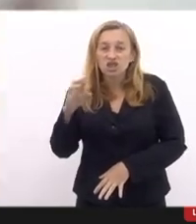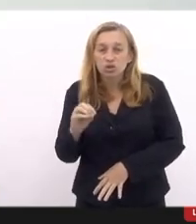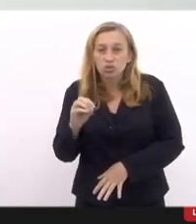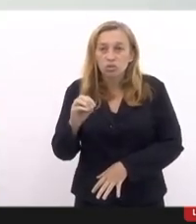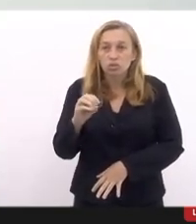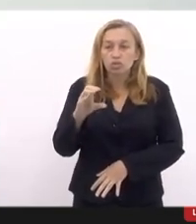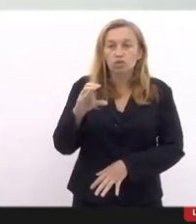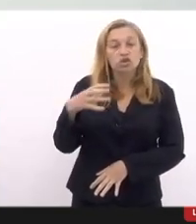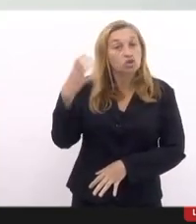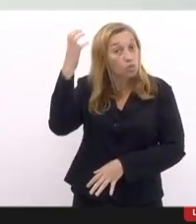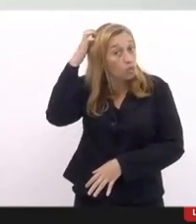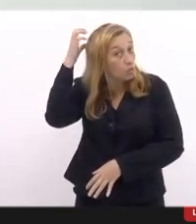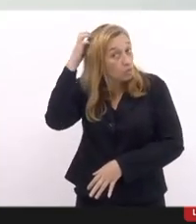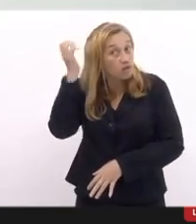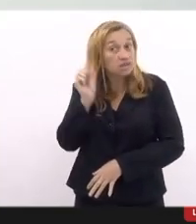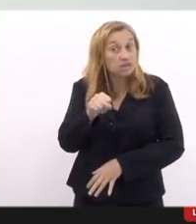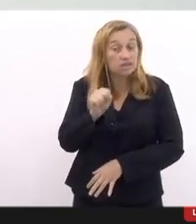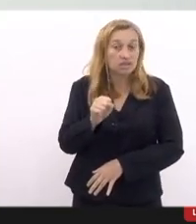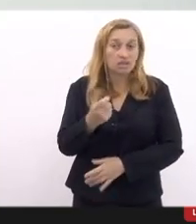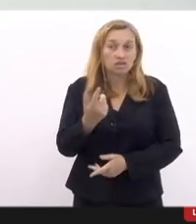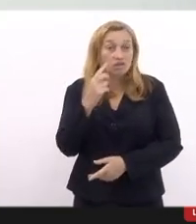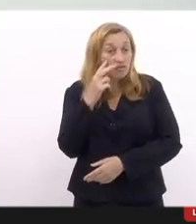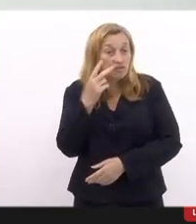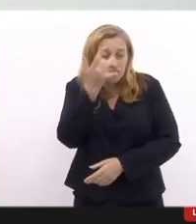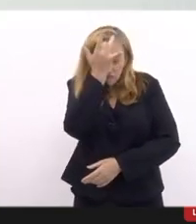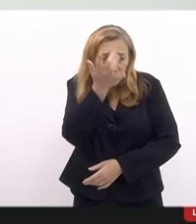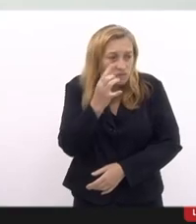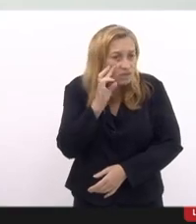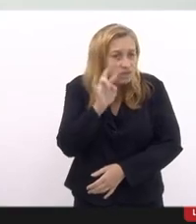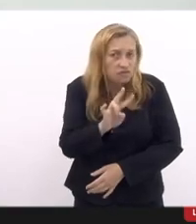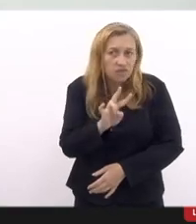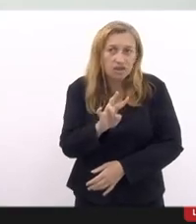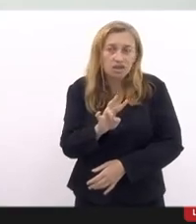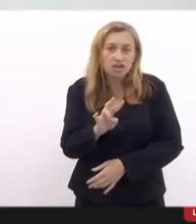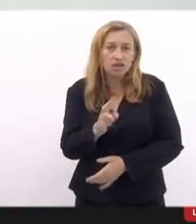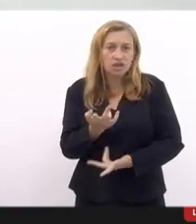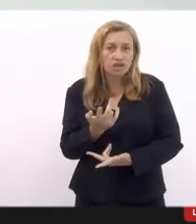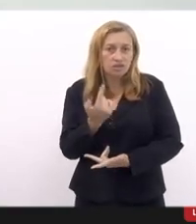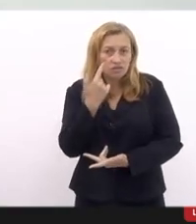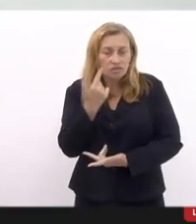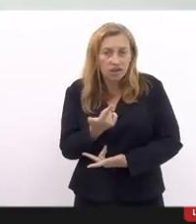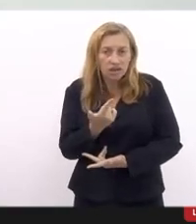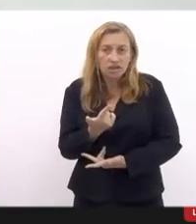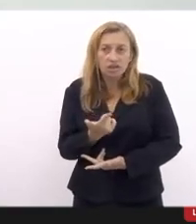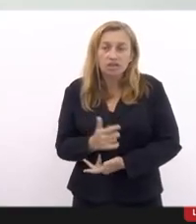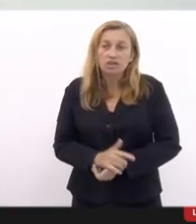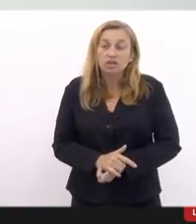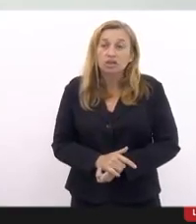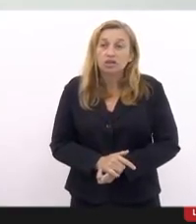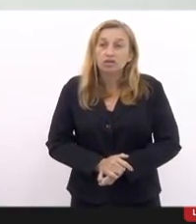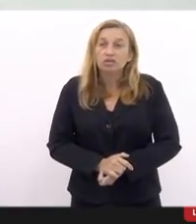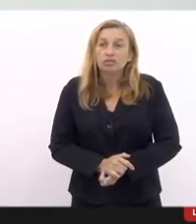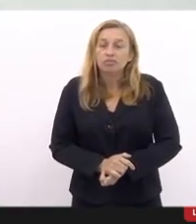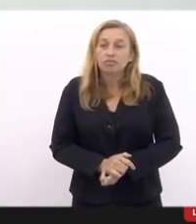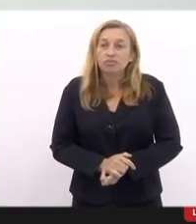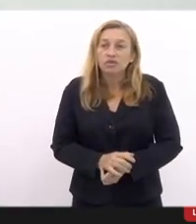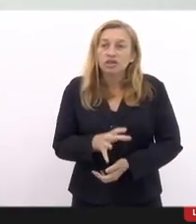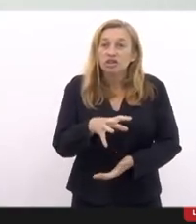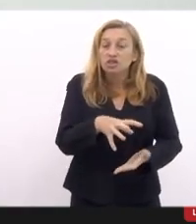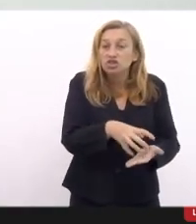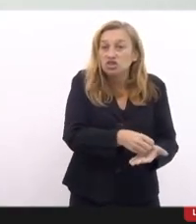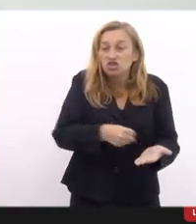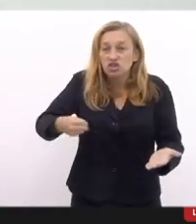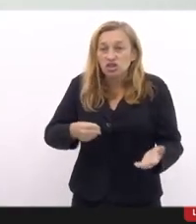muito fácil de você enxergar ali pelo menos um excesso doloso, quando ele atira de dentro do